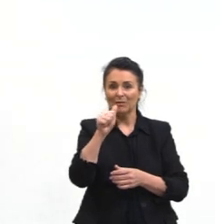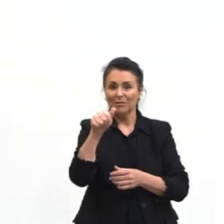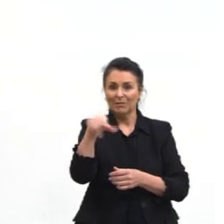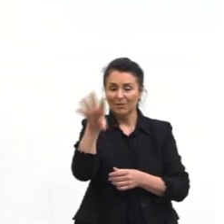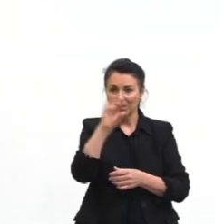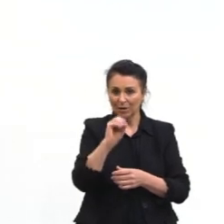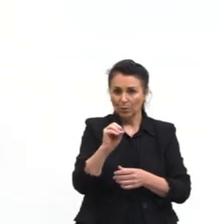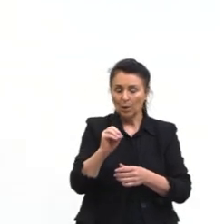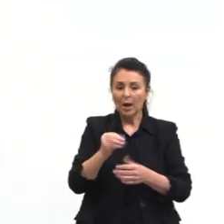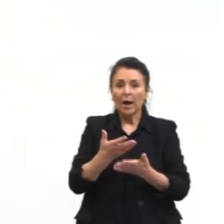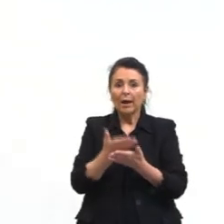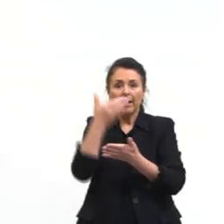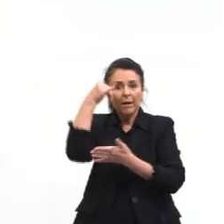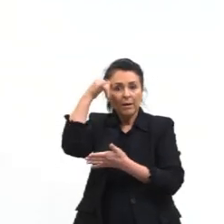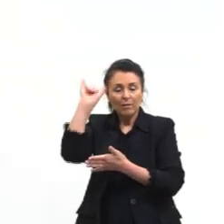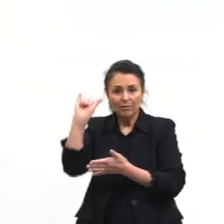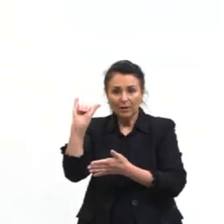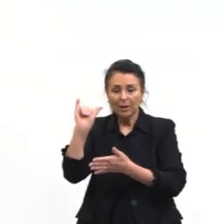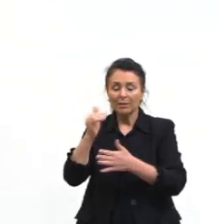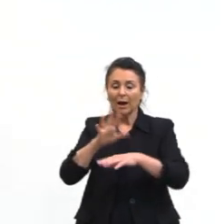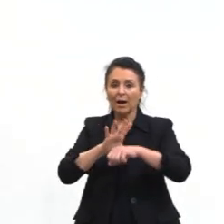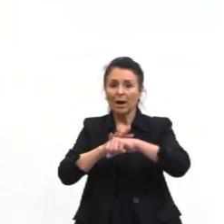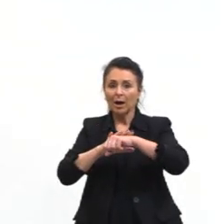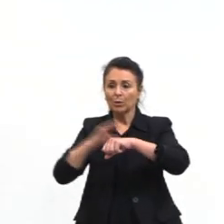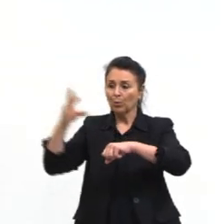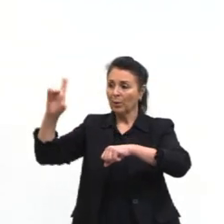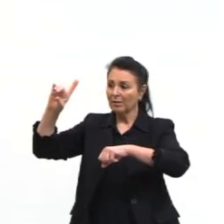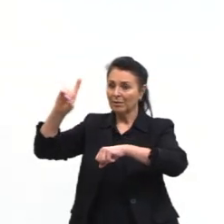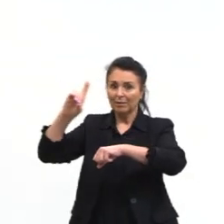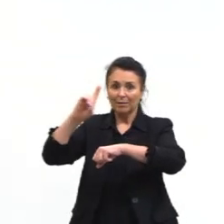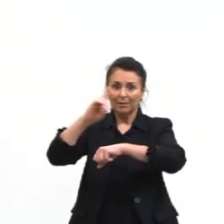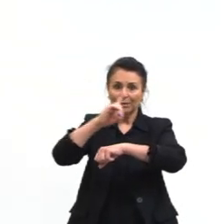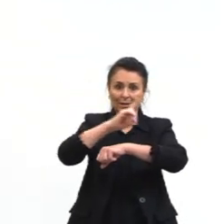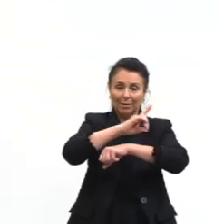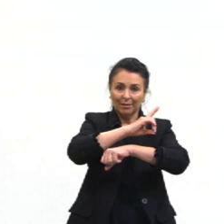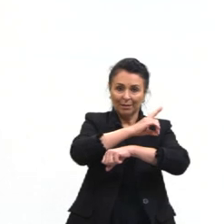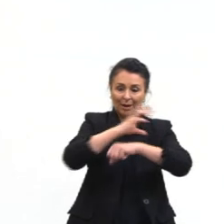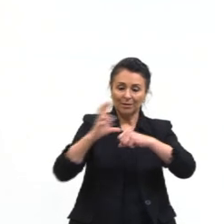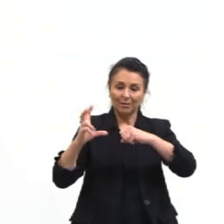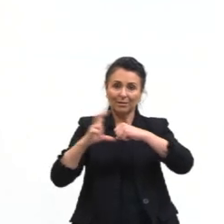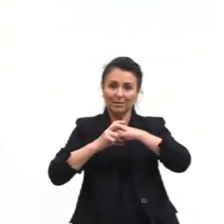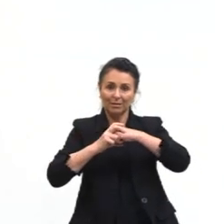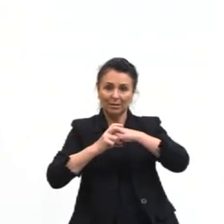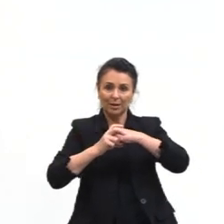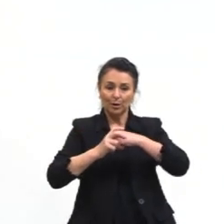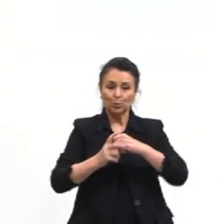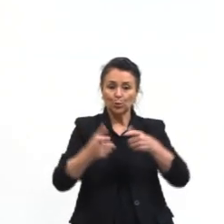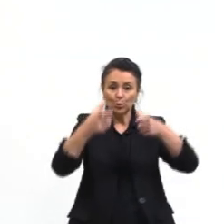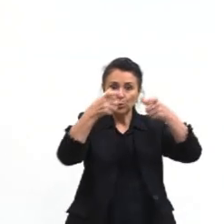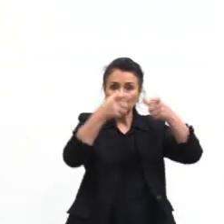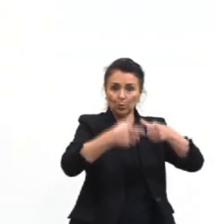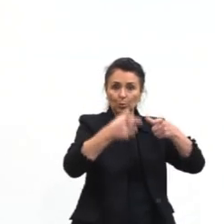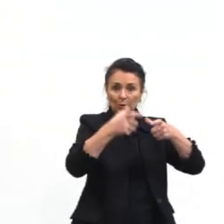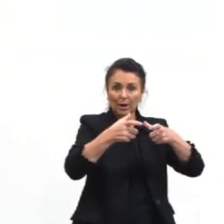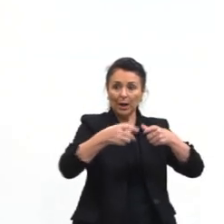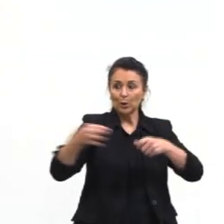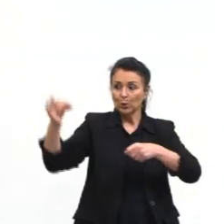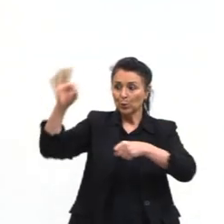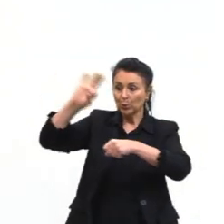combate à dengue, quando adicionada à água, de criadouros do mosquito transmissor.